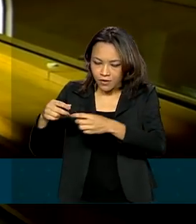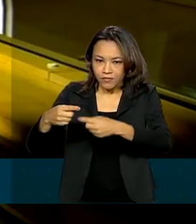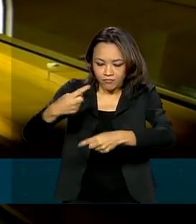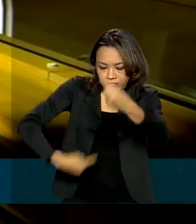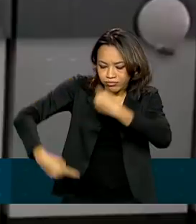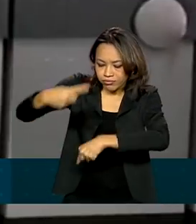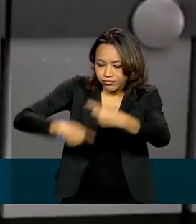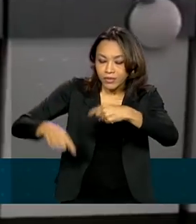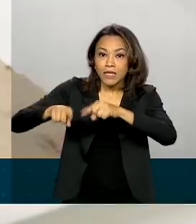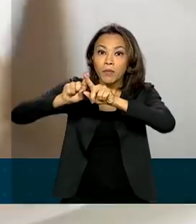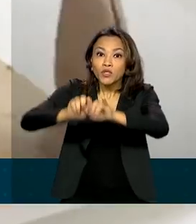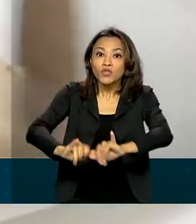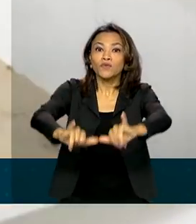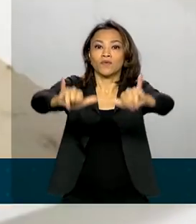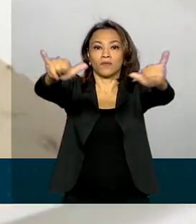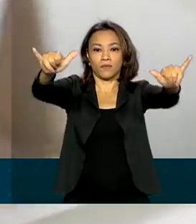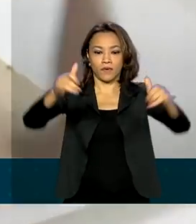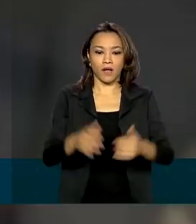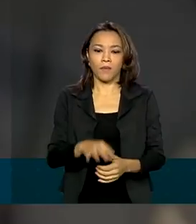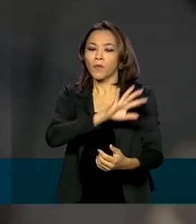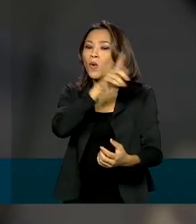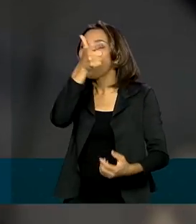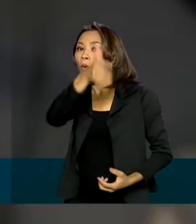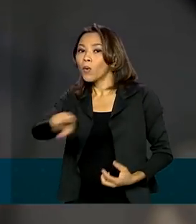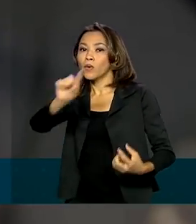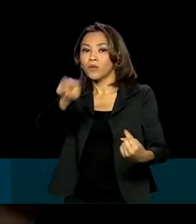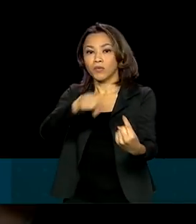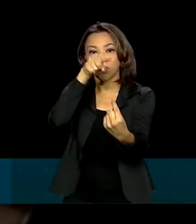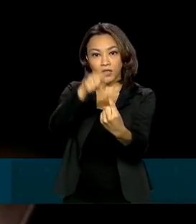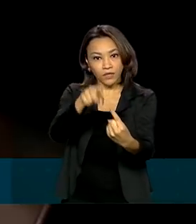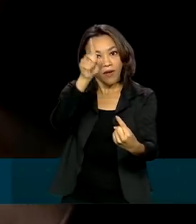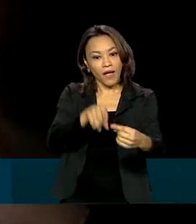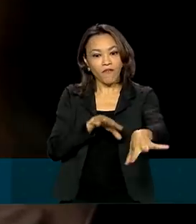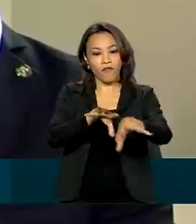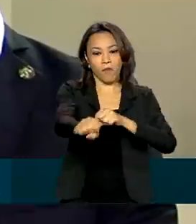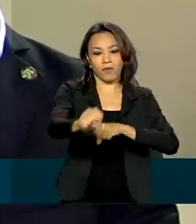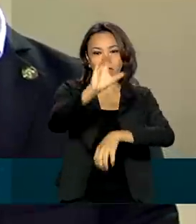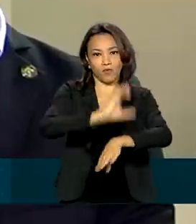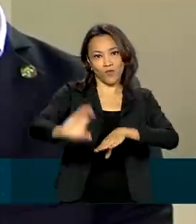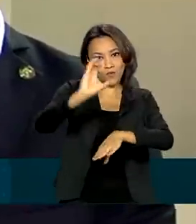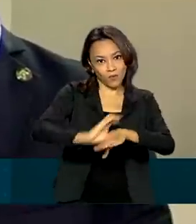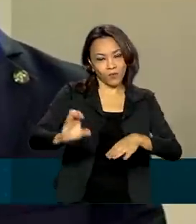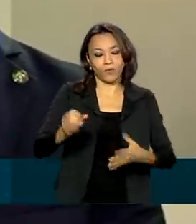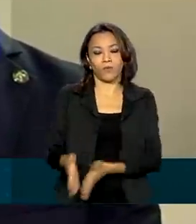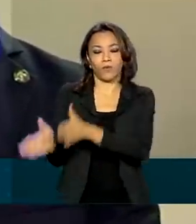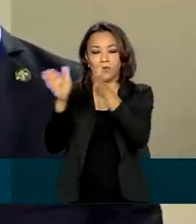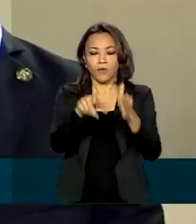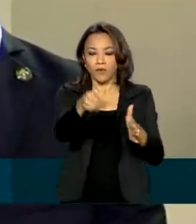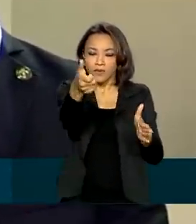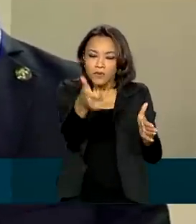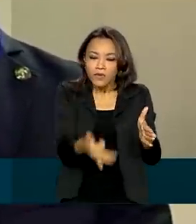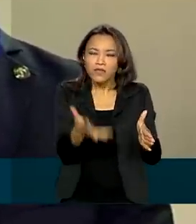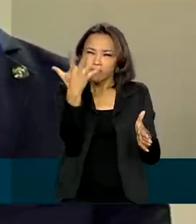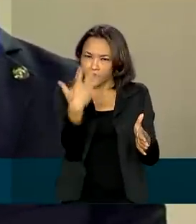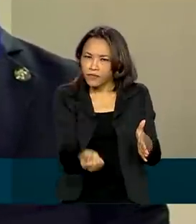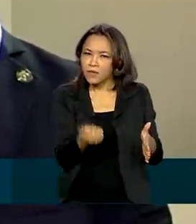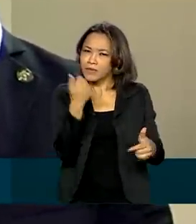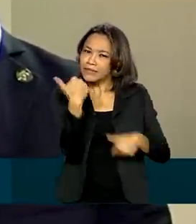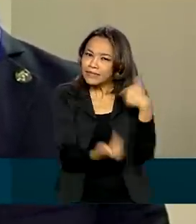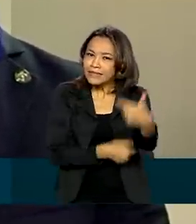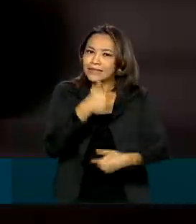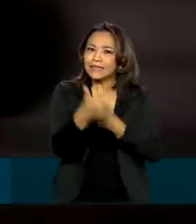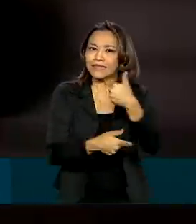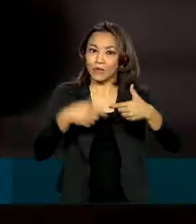audiovisual. Outro objetivo será a formação profissional. A gente vai trabalhar para se tornar um